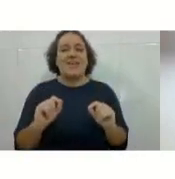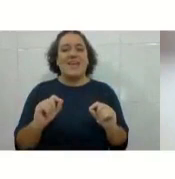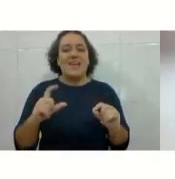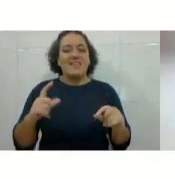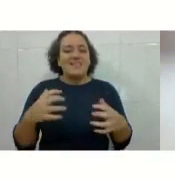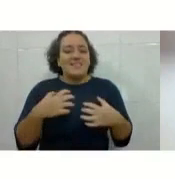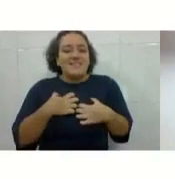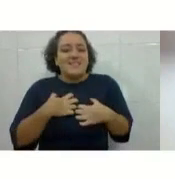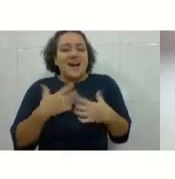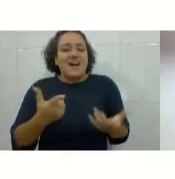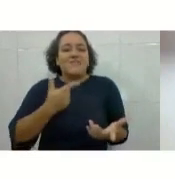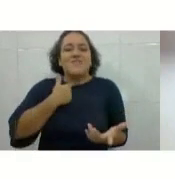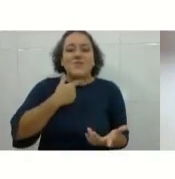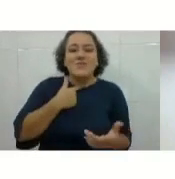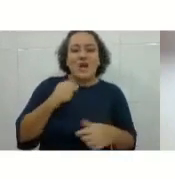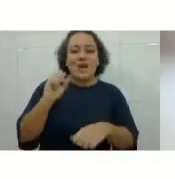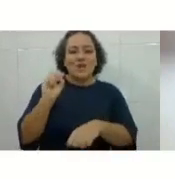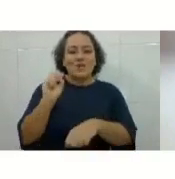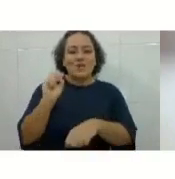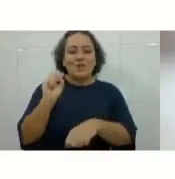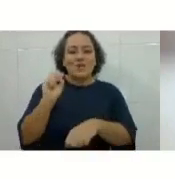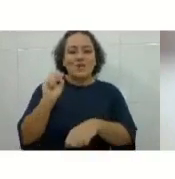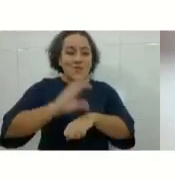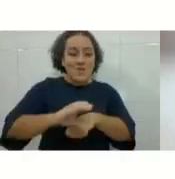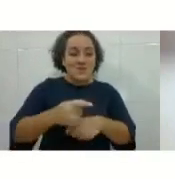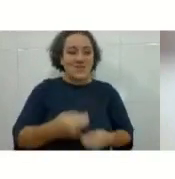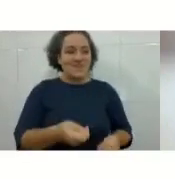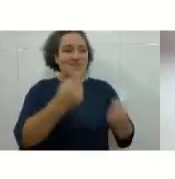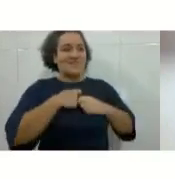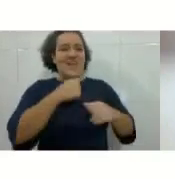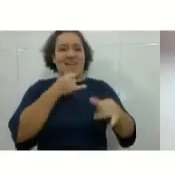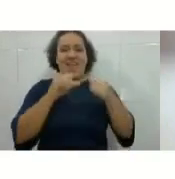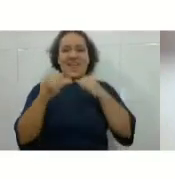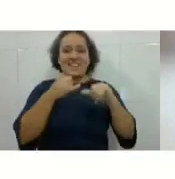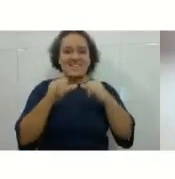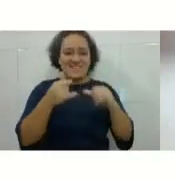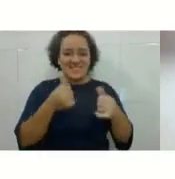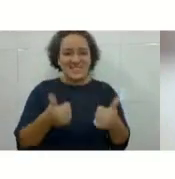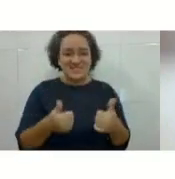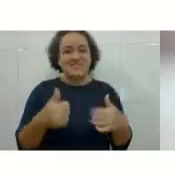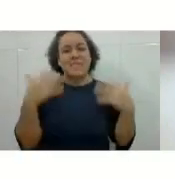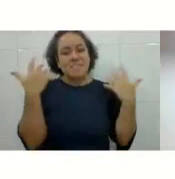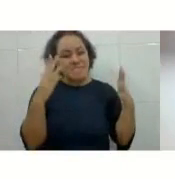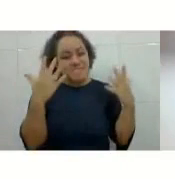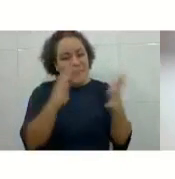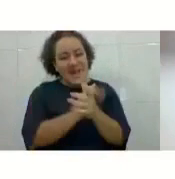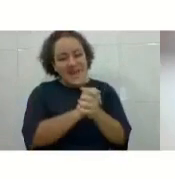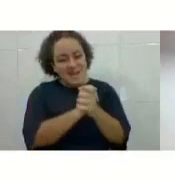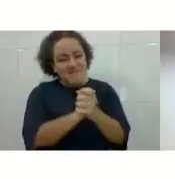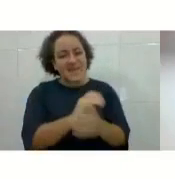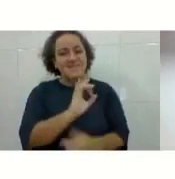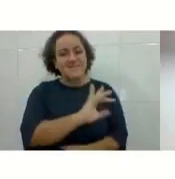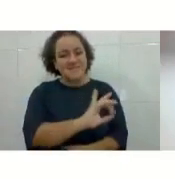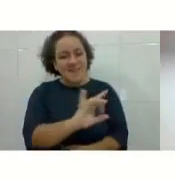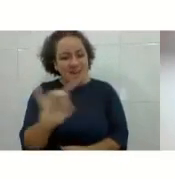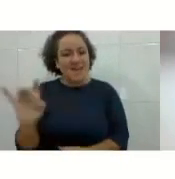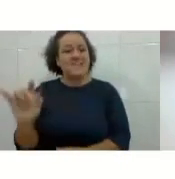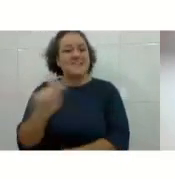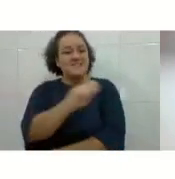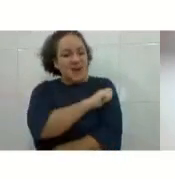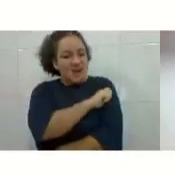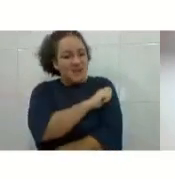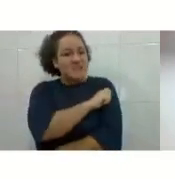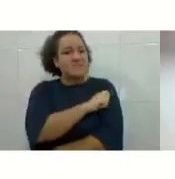curso. Isso nos dá um ânimo novo e é muito bom. Eu quero parabenizar cada um de vocês, né? Por essa entrada numa